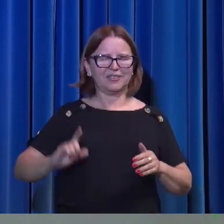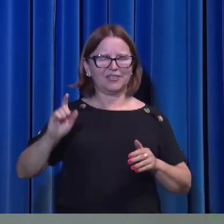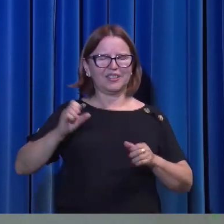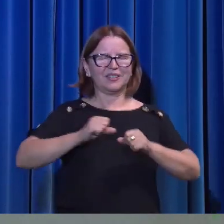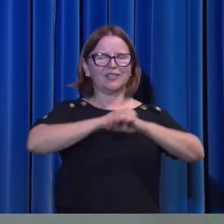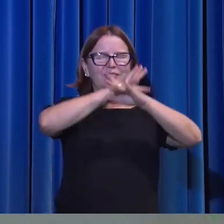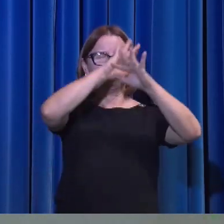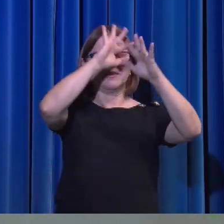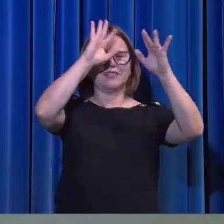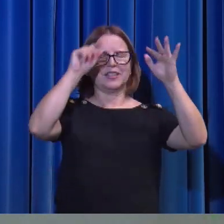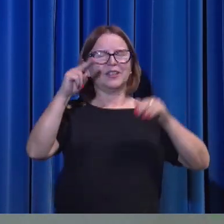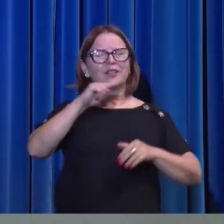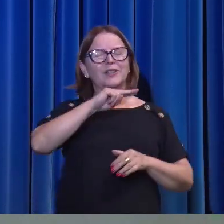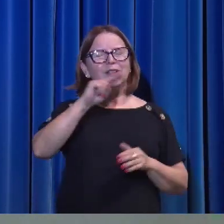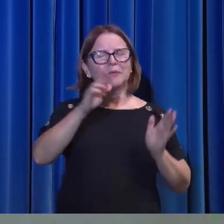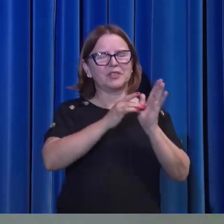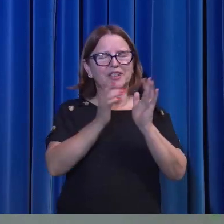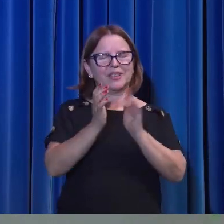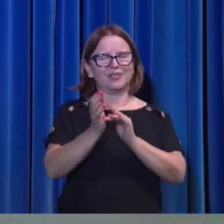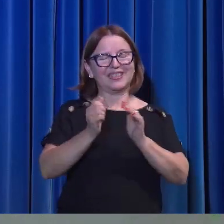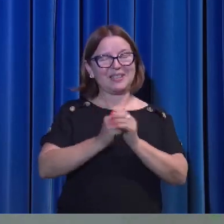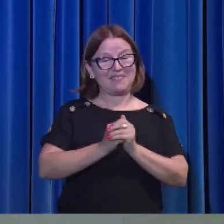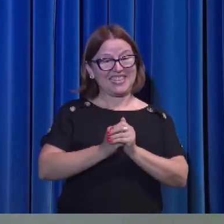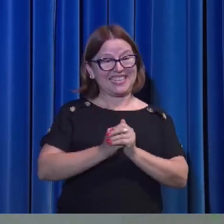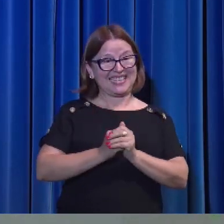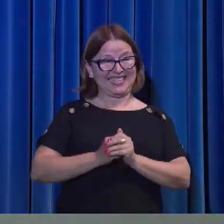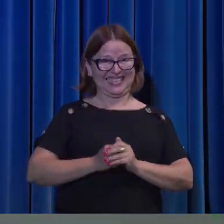No nome dele que nós oramos. Amém.